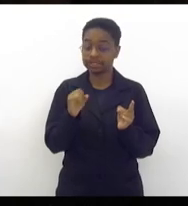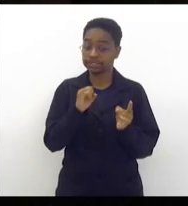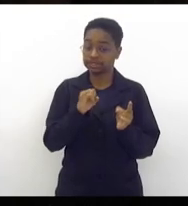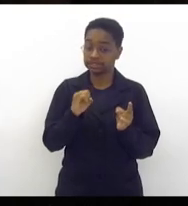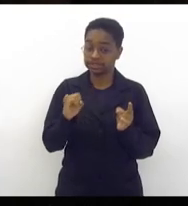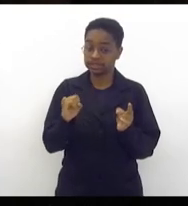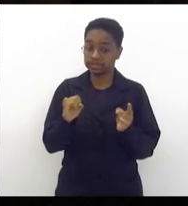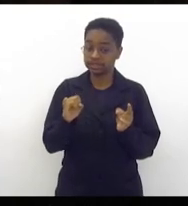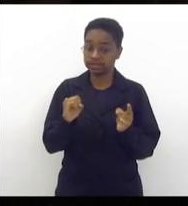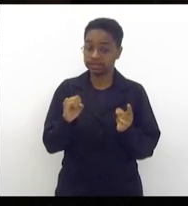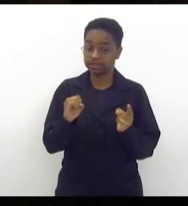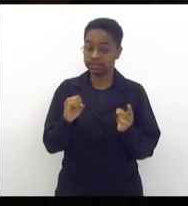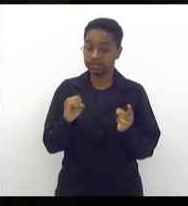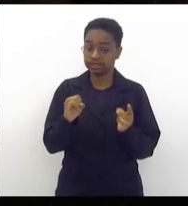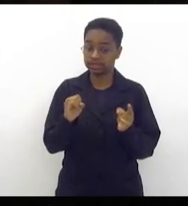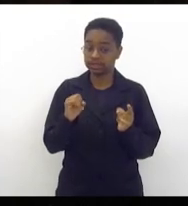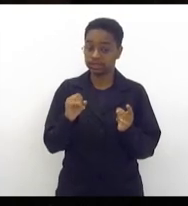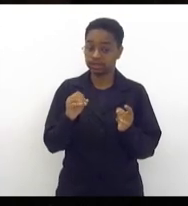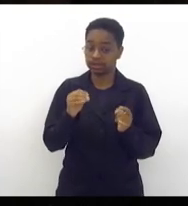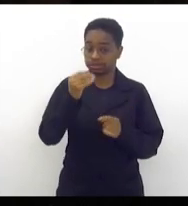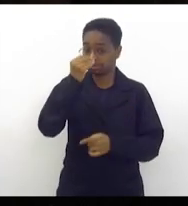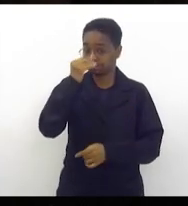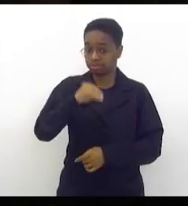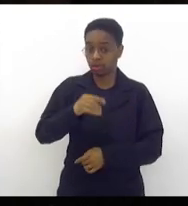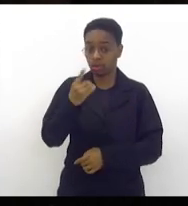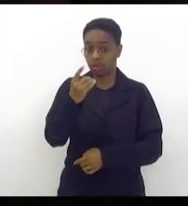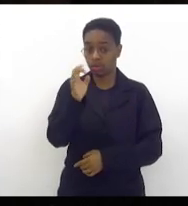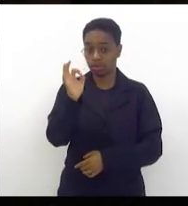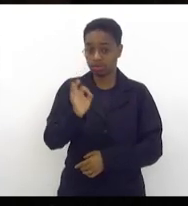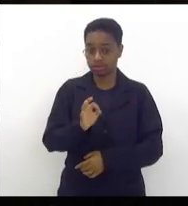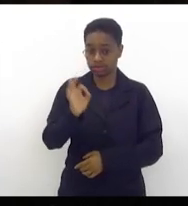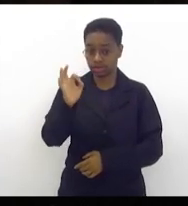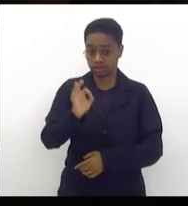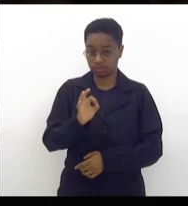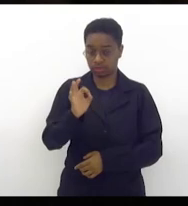mão de qualquer 1% de alíquota,